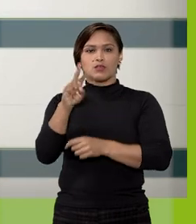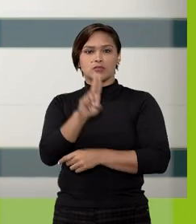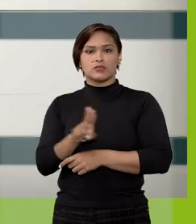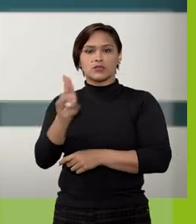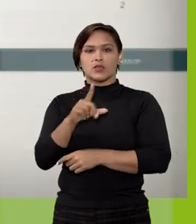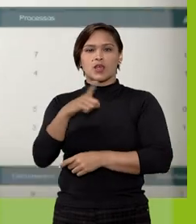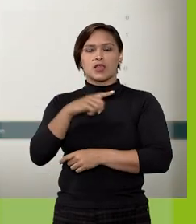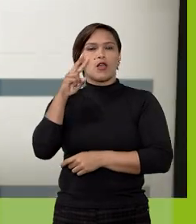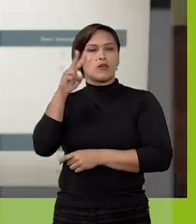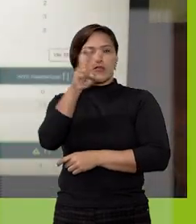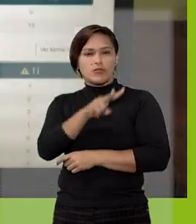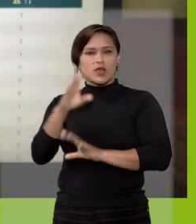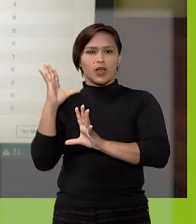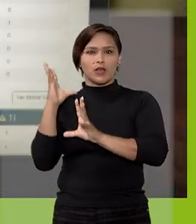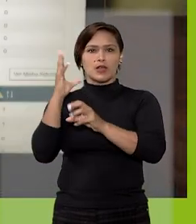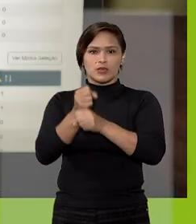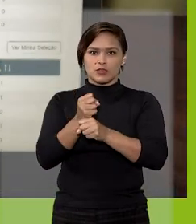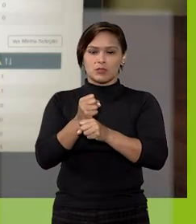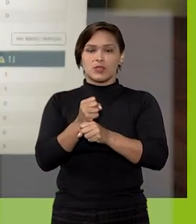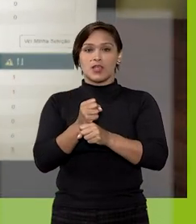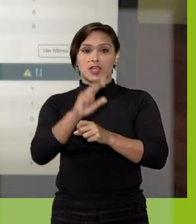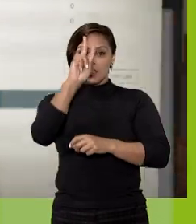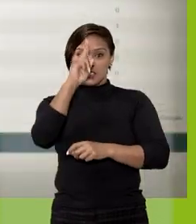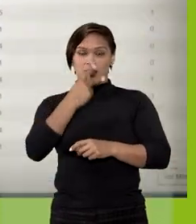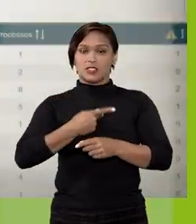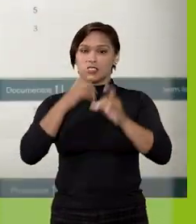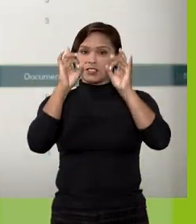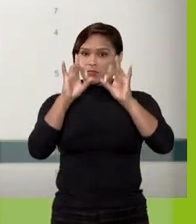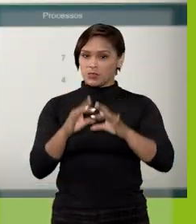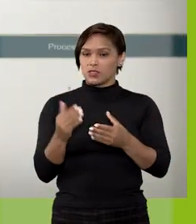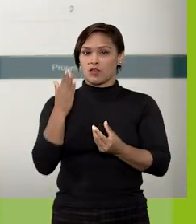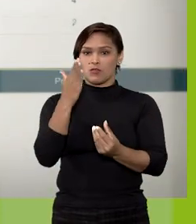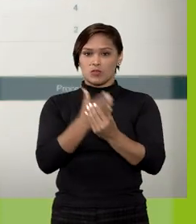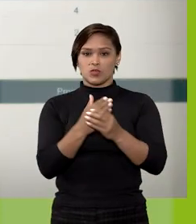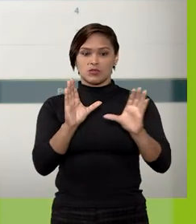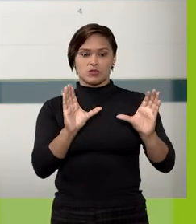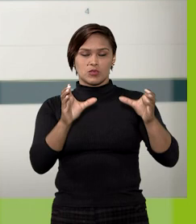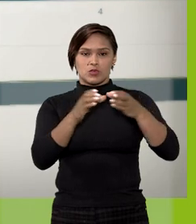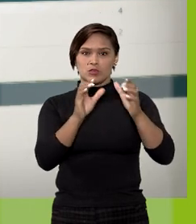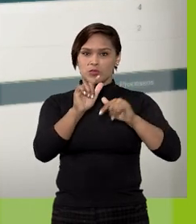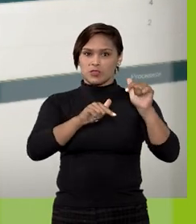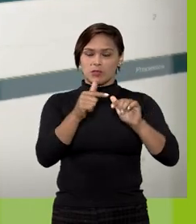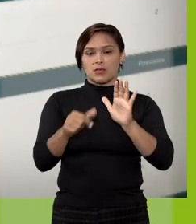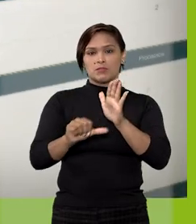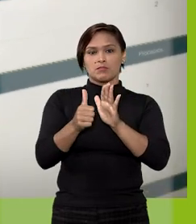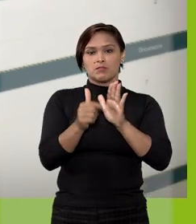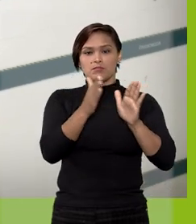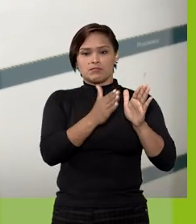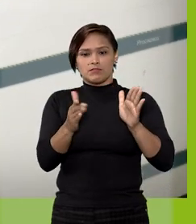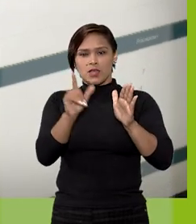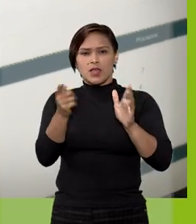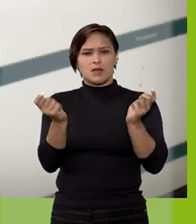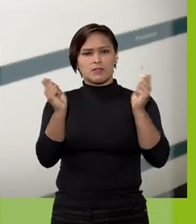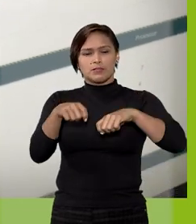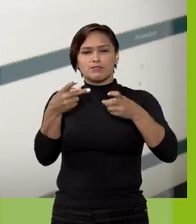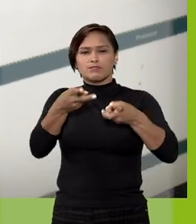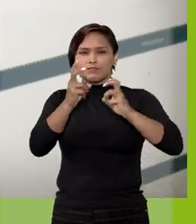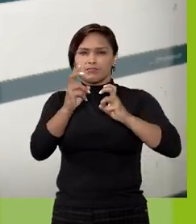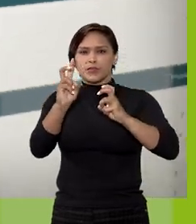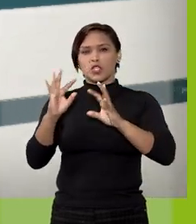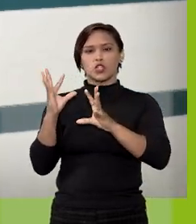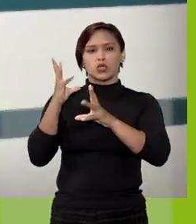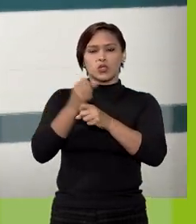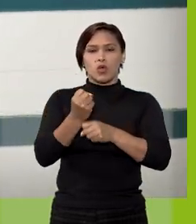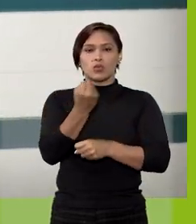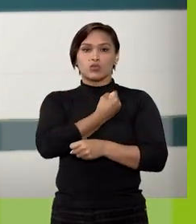usuário tem uma visão resumida e personalizada dos processos de sua unidade. Neste primeiro campo, é possível identificar o